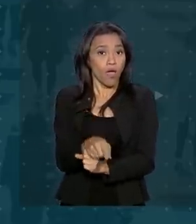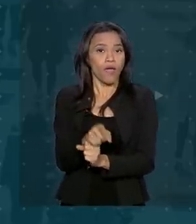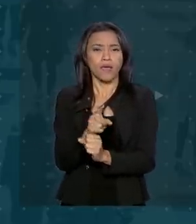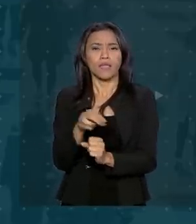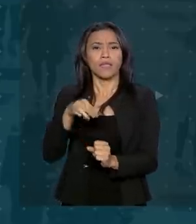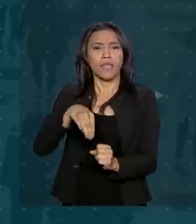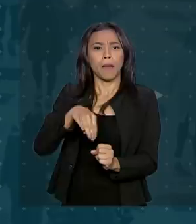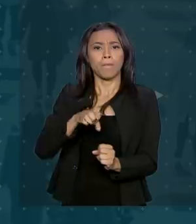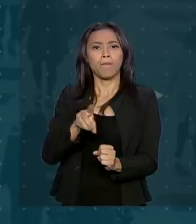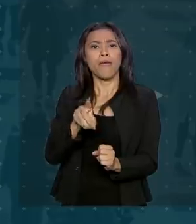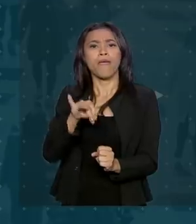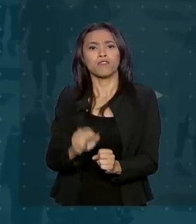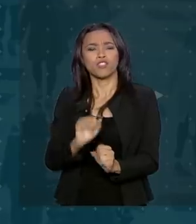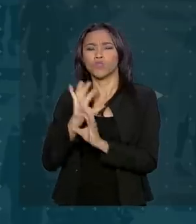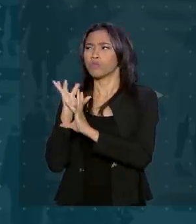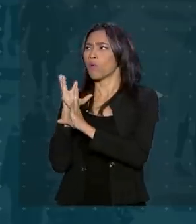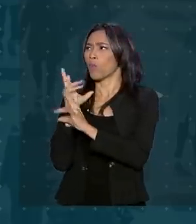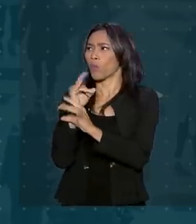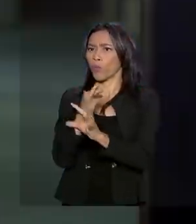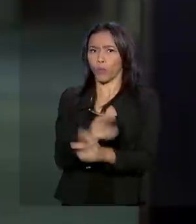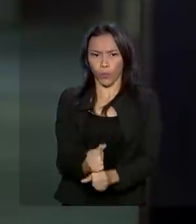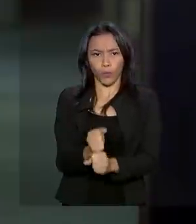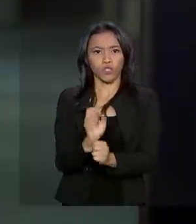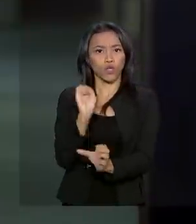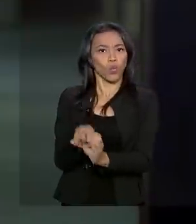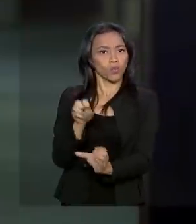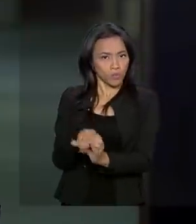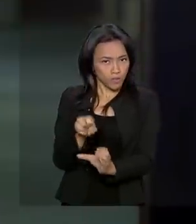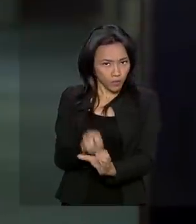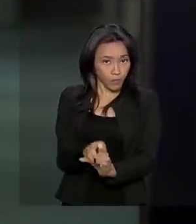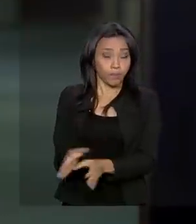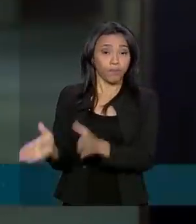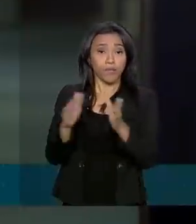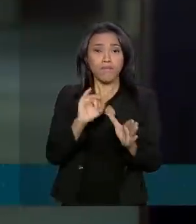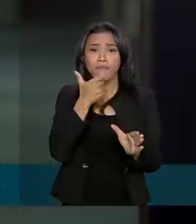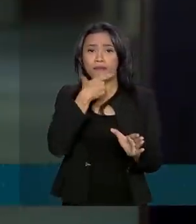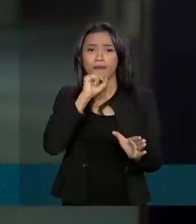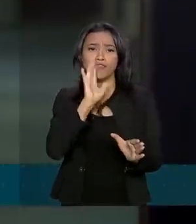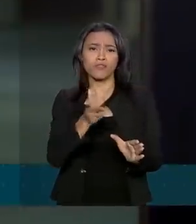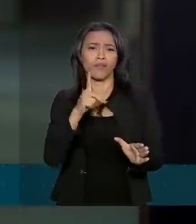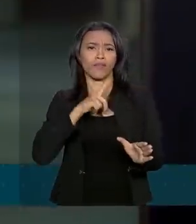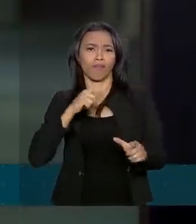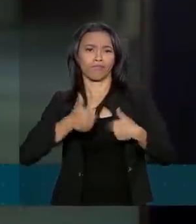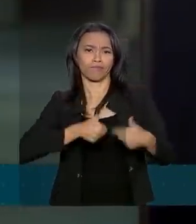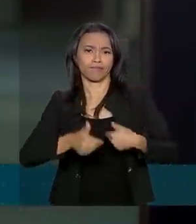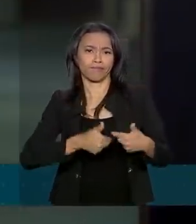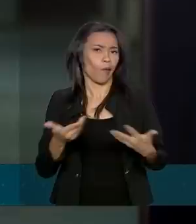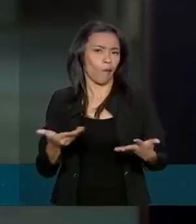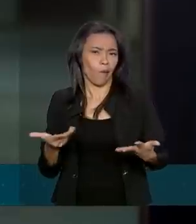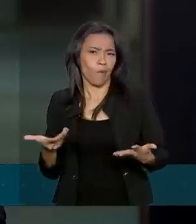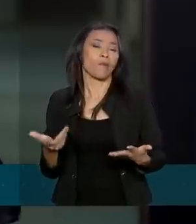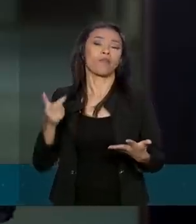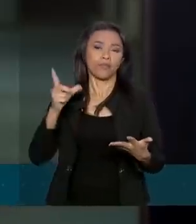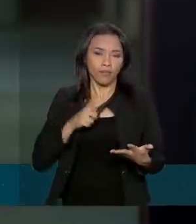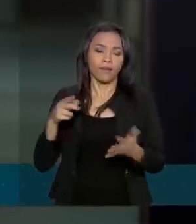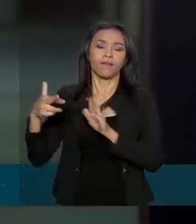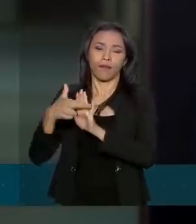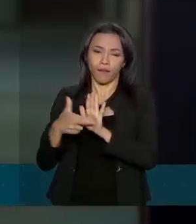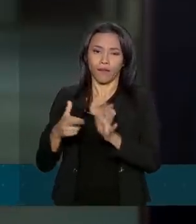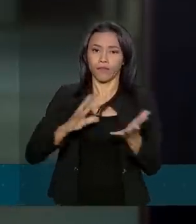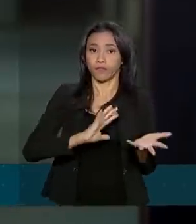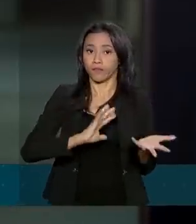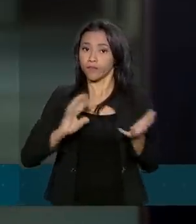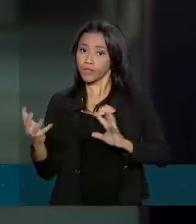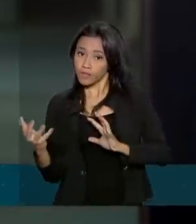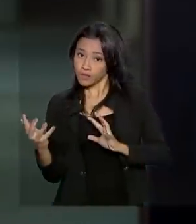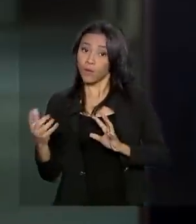todo o histórico de contribuições do trabalhador. Para quem já está no mercado de trabalho, a nova Previdência prevê regras de transição. O